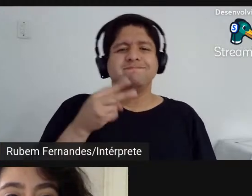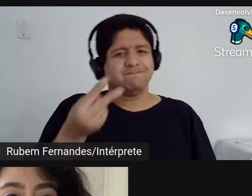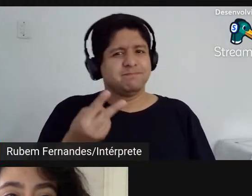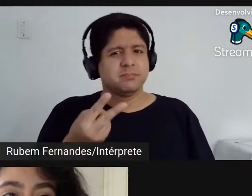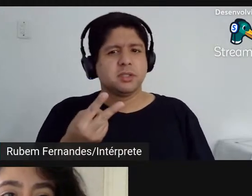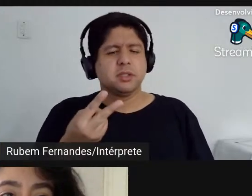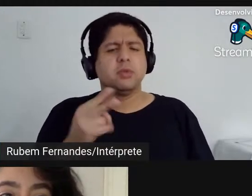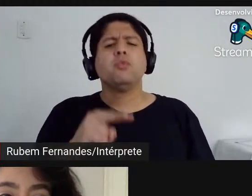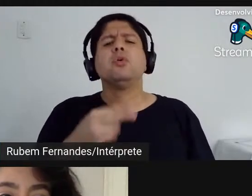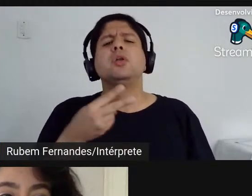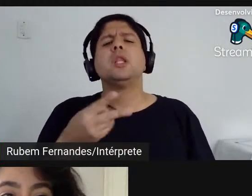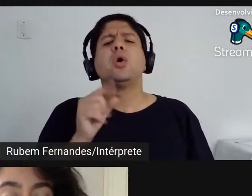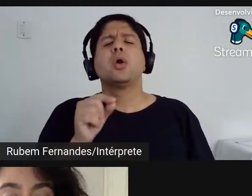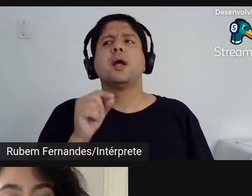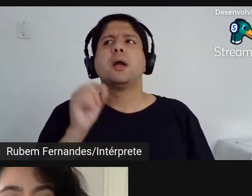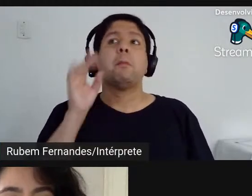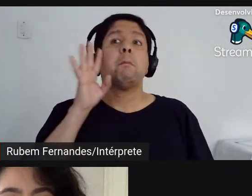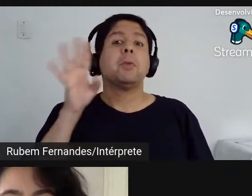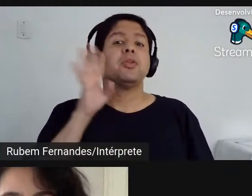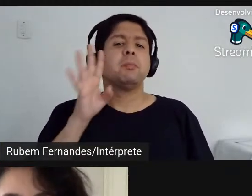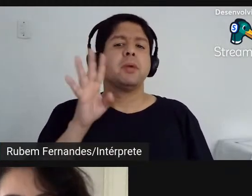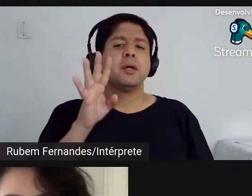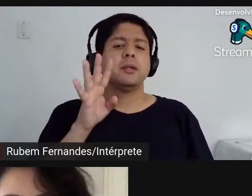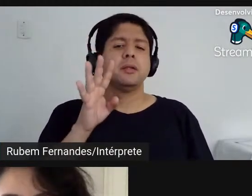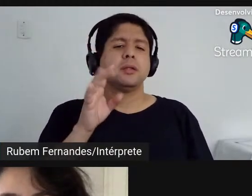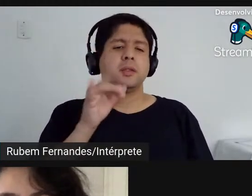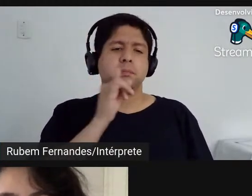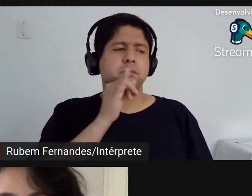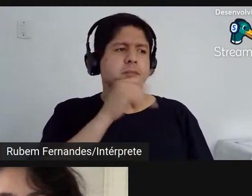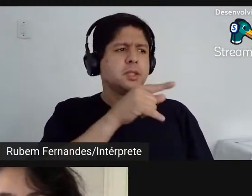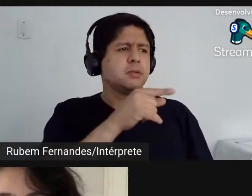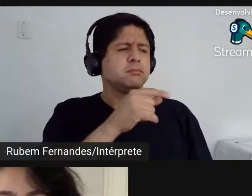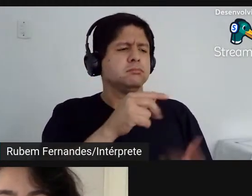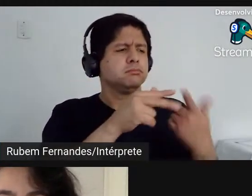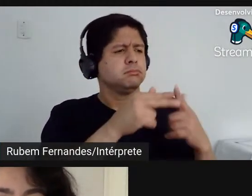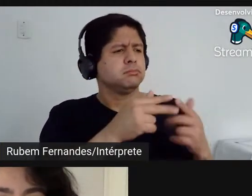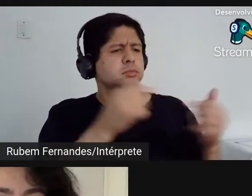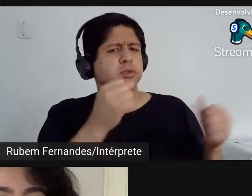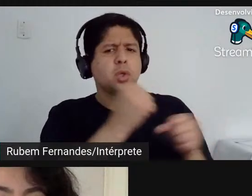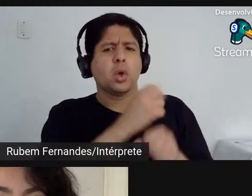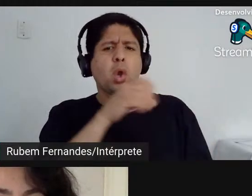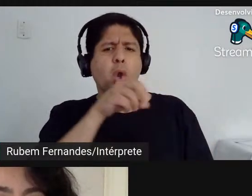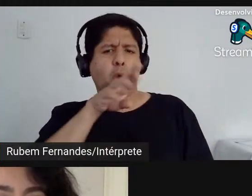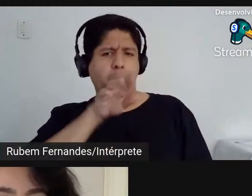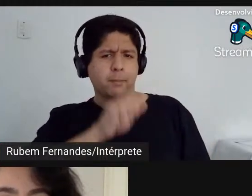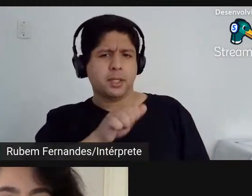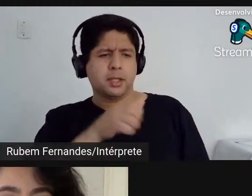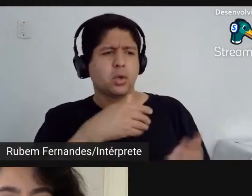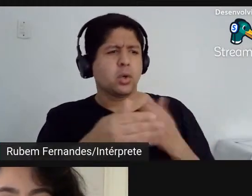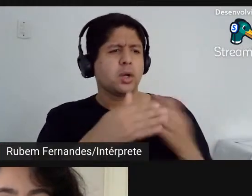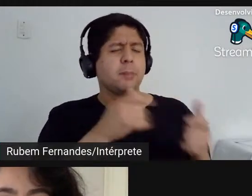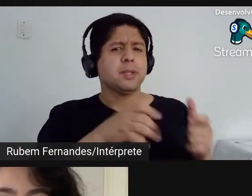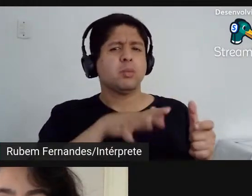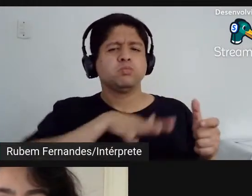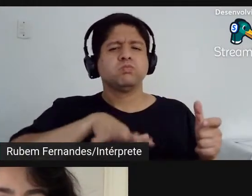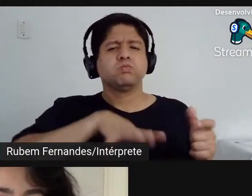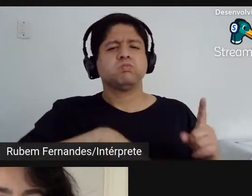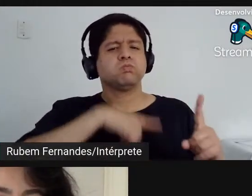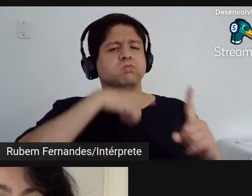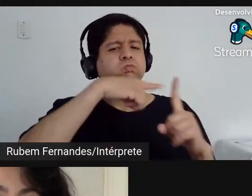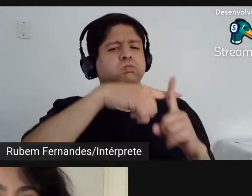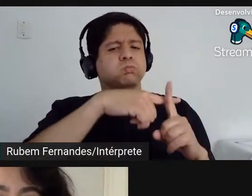pensamento de que uma obra precisa de mediação num espaço expositivo, né? E tentar pensar